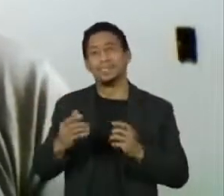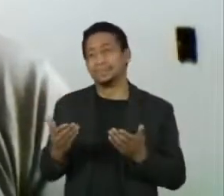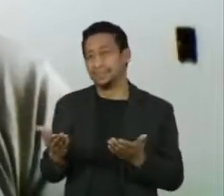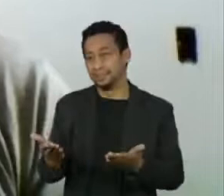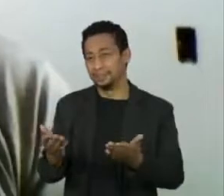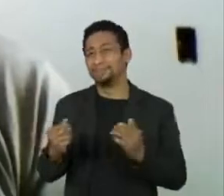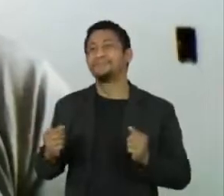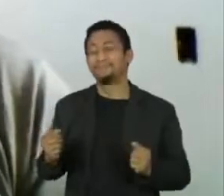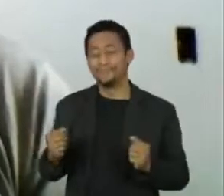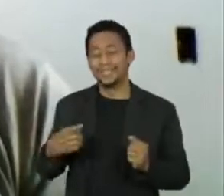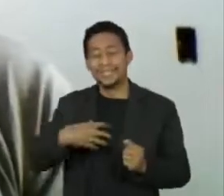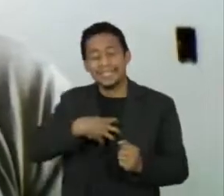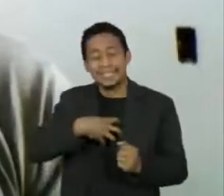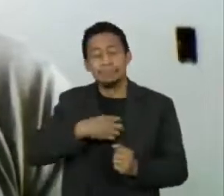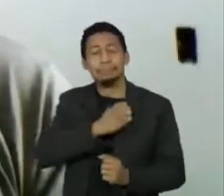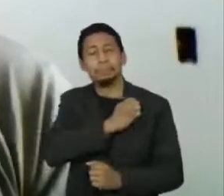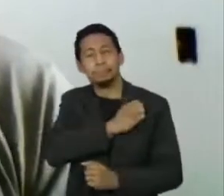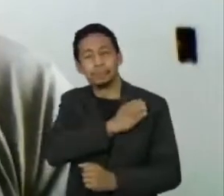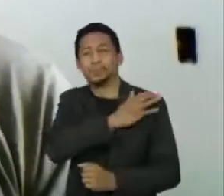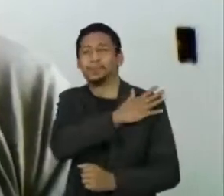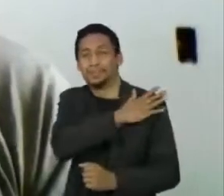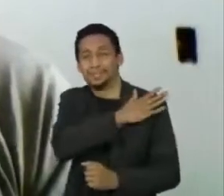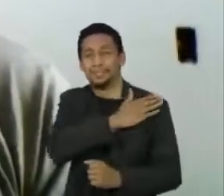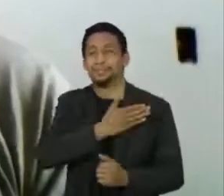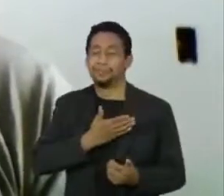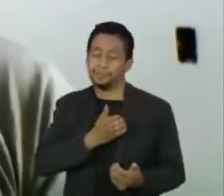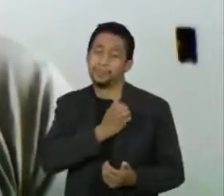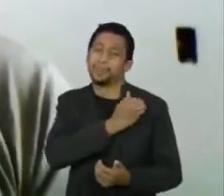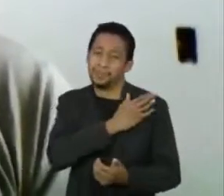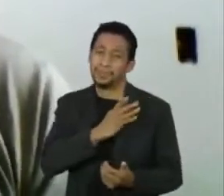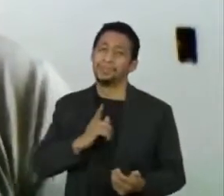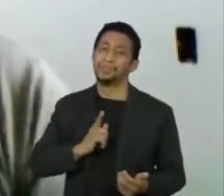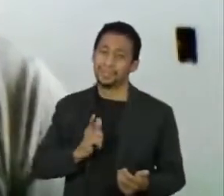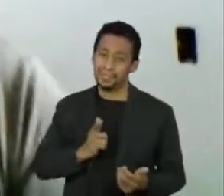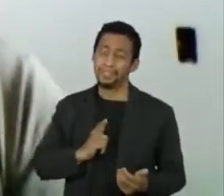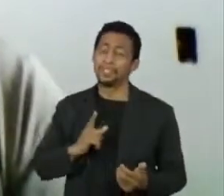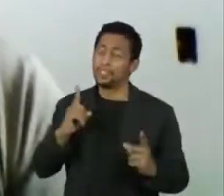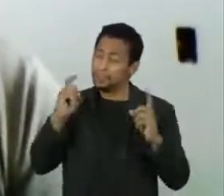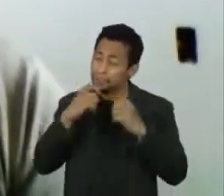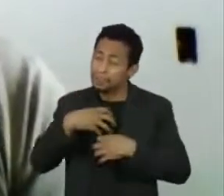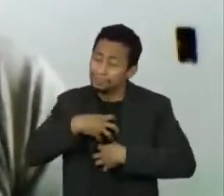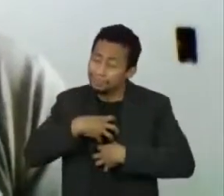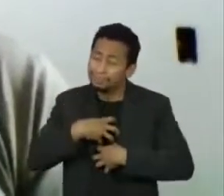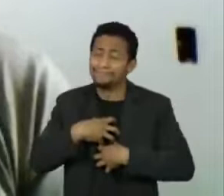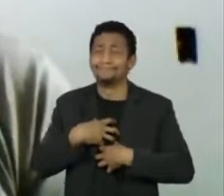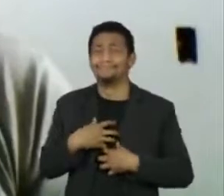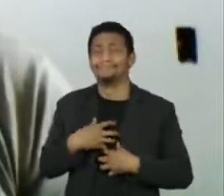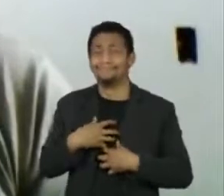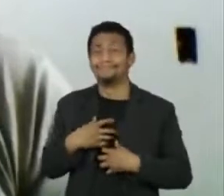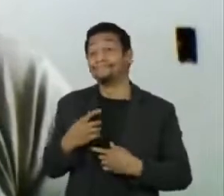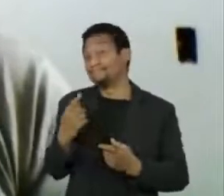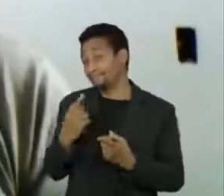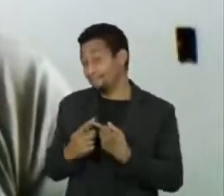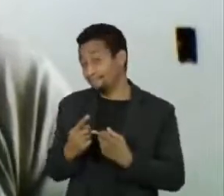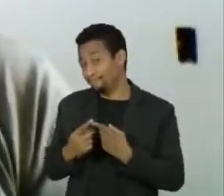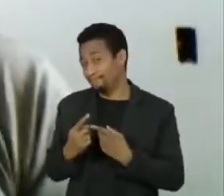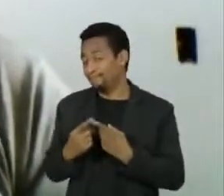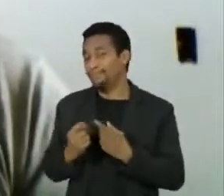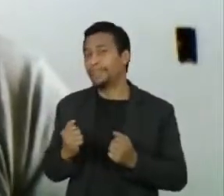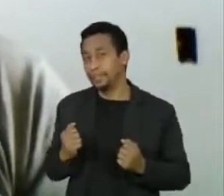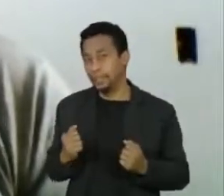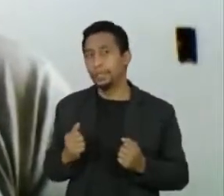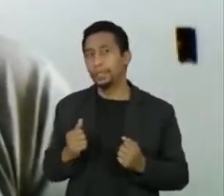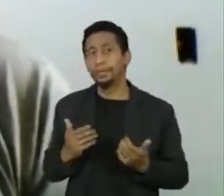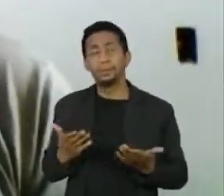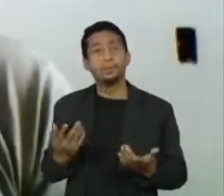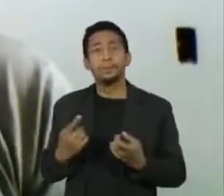preconceito, foi muito difícil para mim, muito mesmo, porque a gente que está